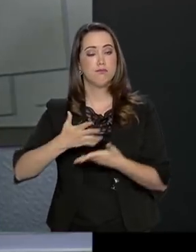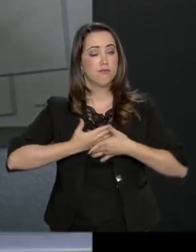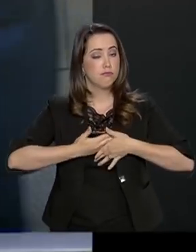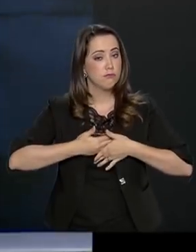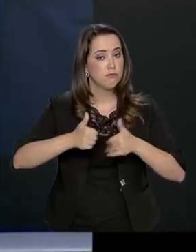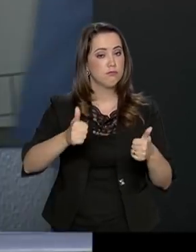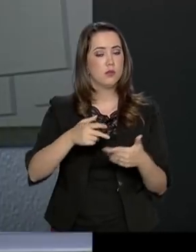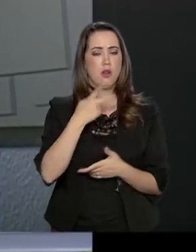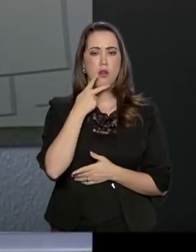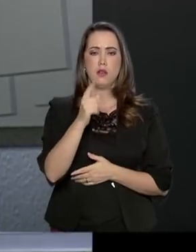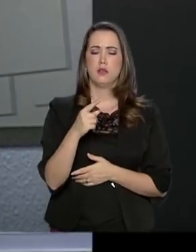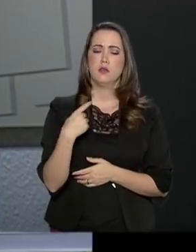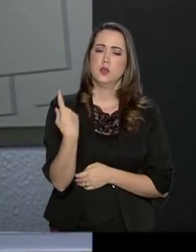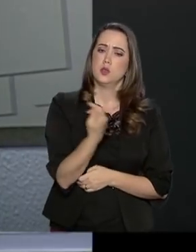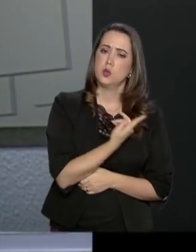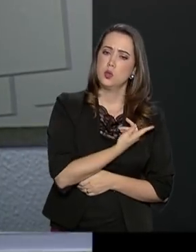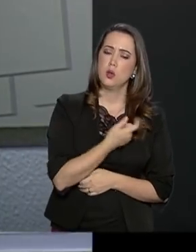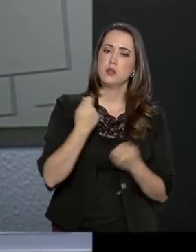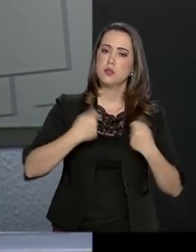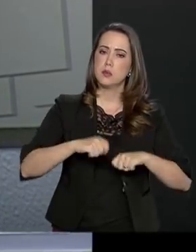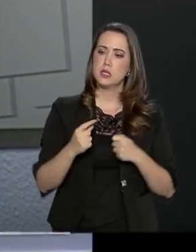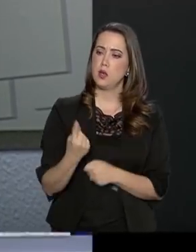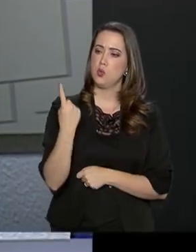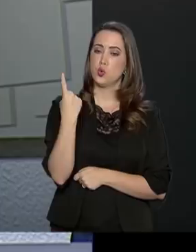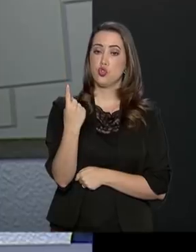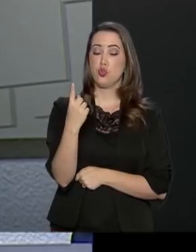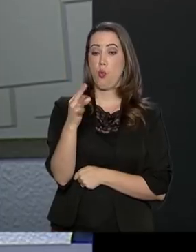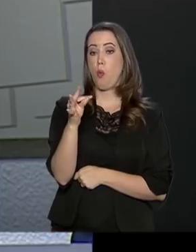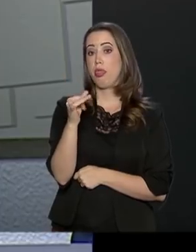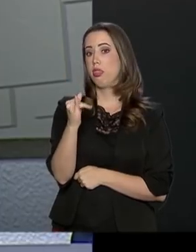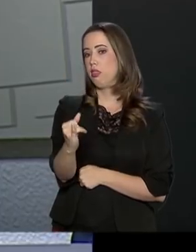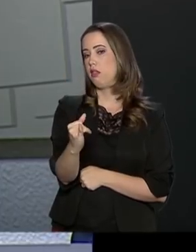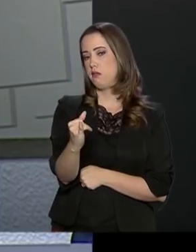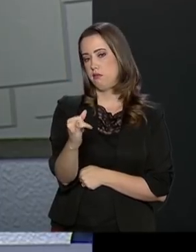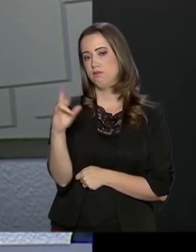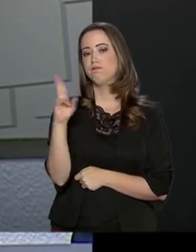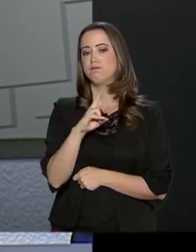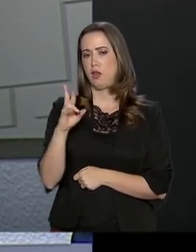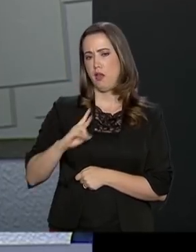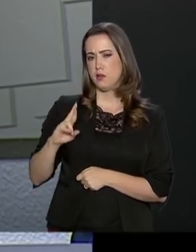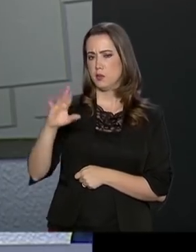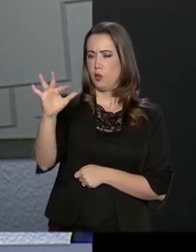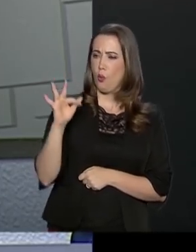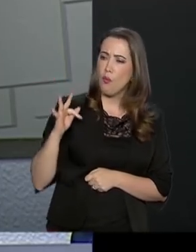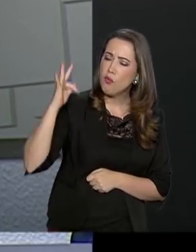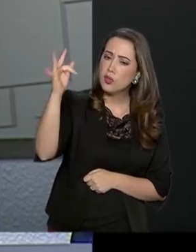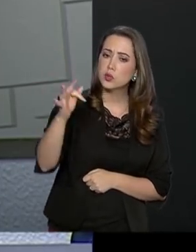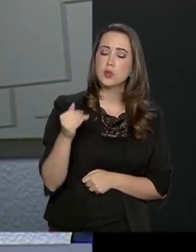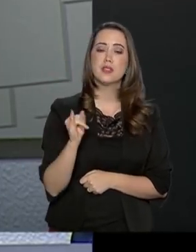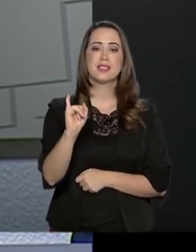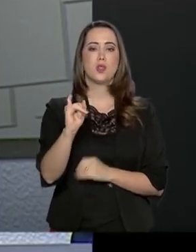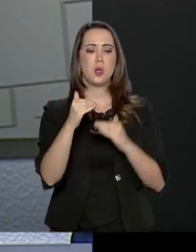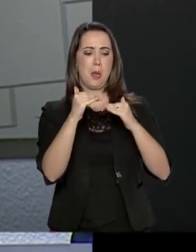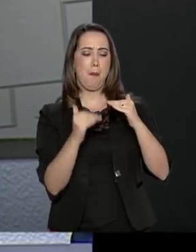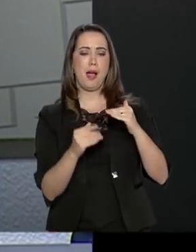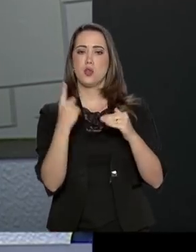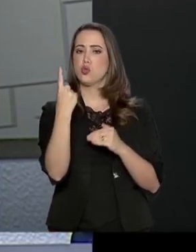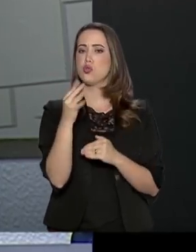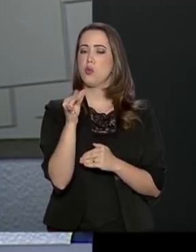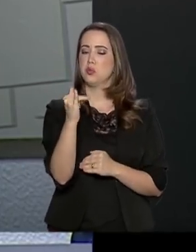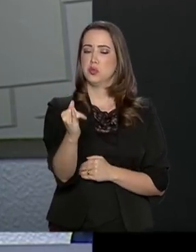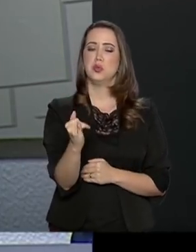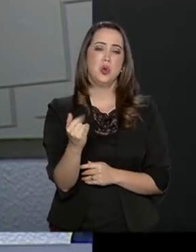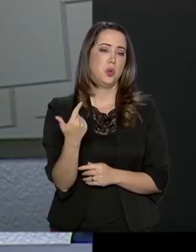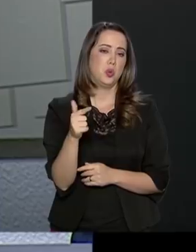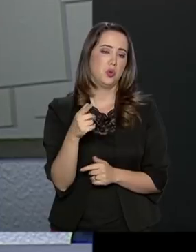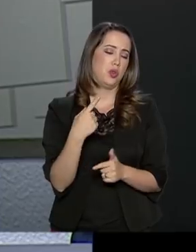que nós precisamos de pelo menos um trilhão é a responsabilidade com as futuras gerações. Se fizermos menos de um trilhão não tem problema,